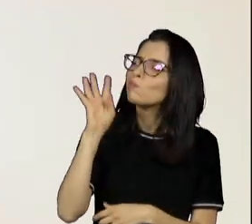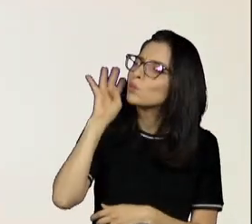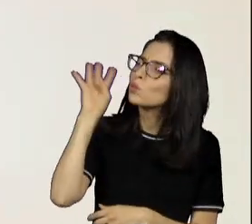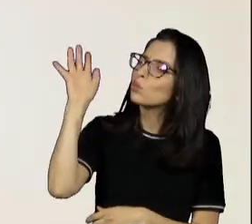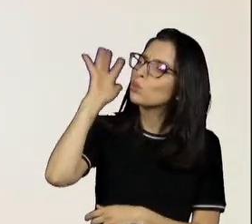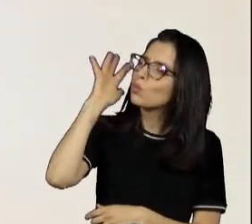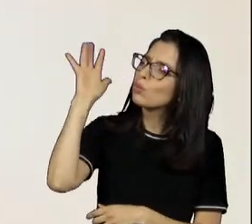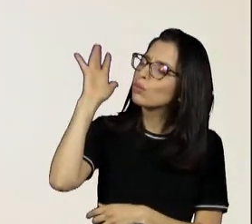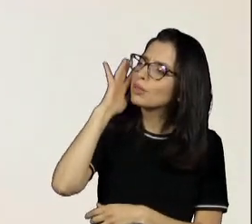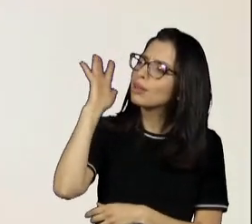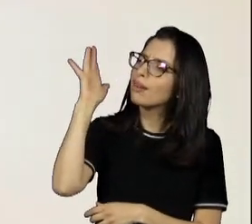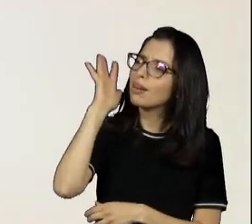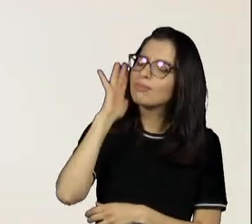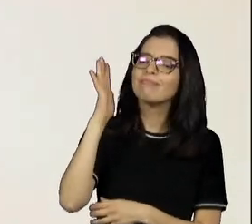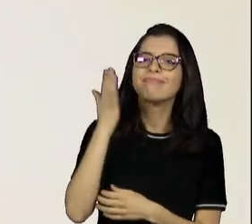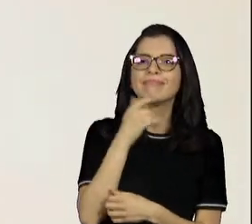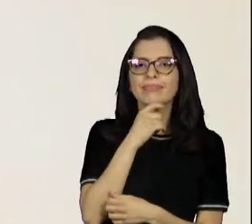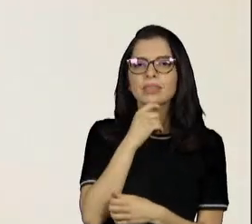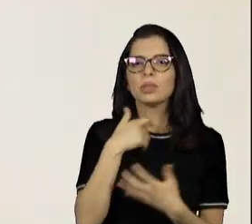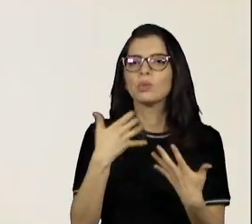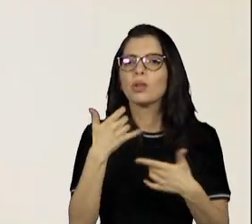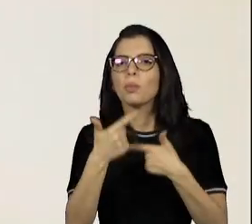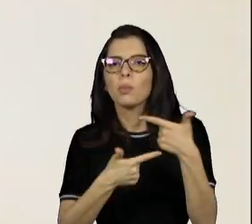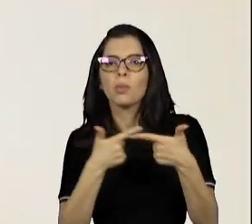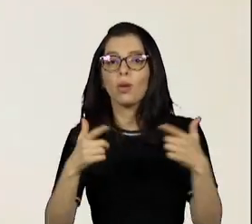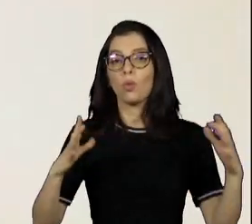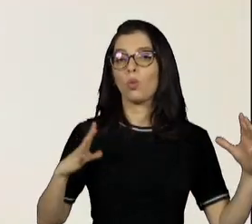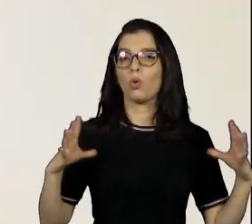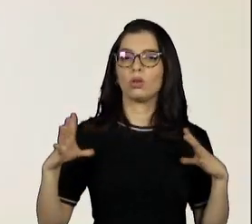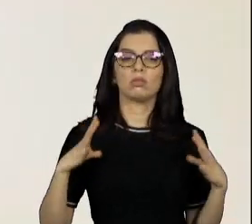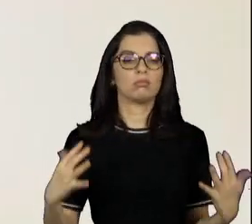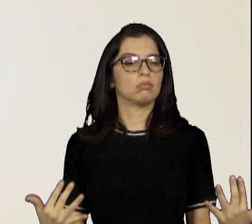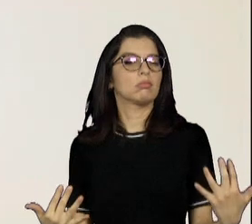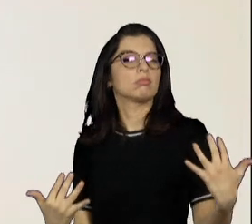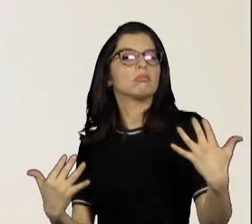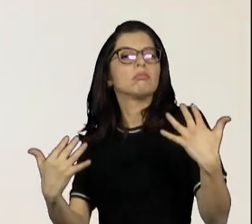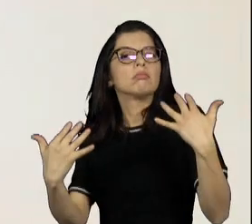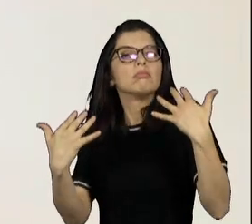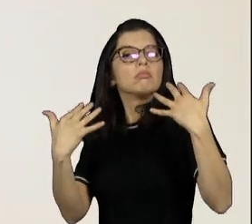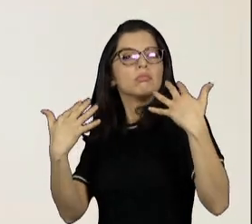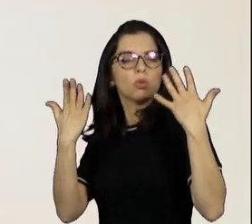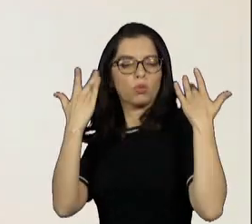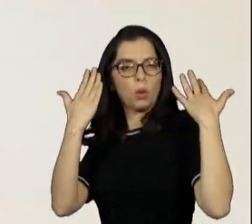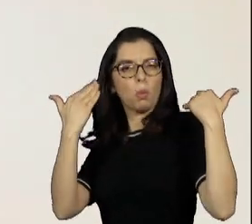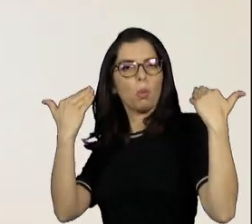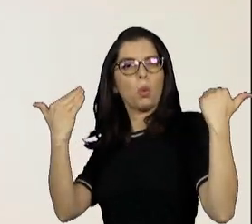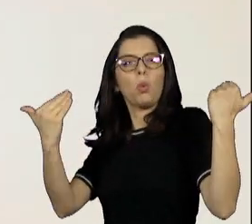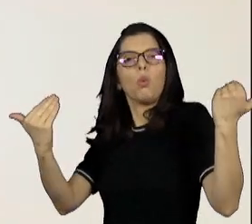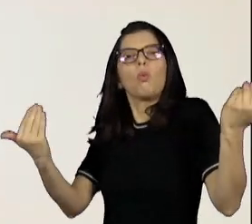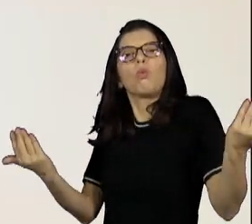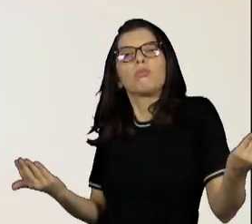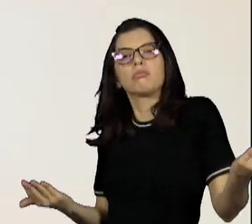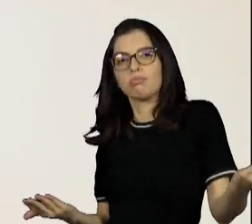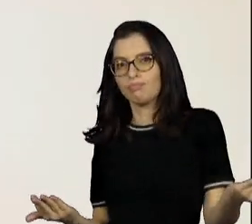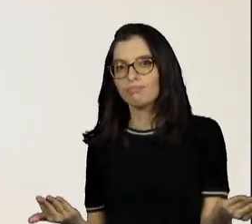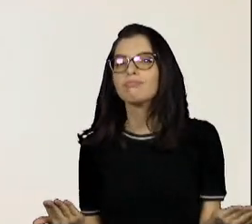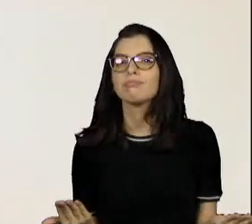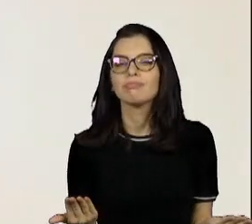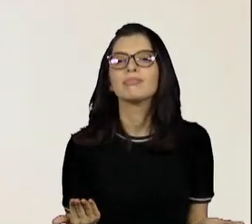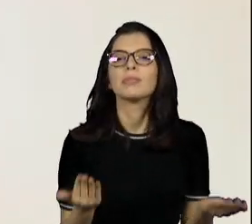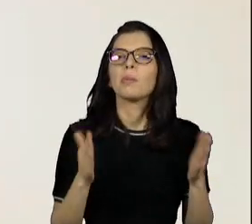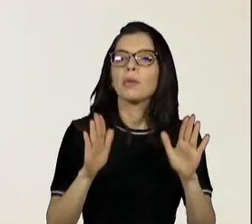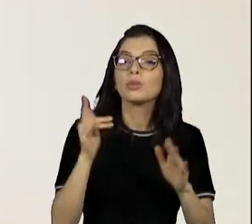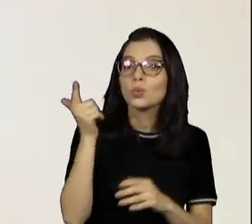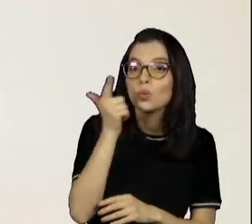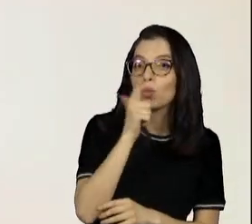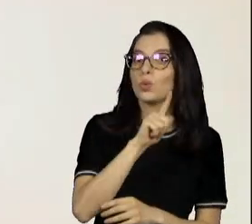Eu imaginava um dia trabalhar em Hollywood, ter meu nome, alguma coisa ligada em Hollywood, e acabou acontecendo, quando